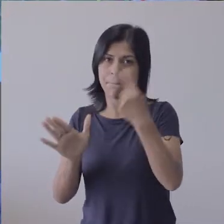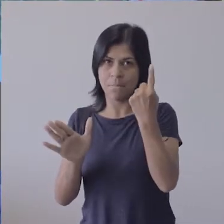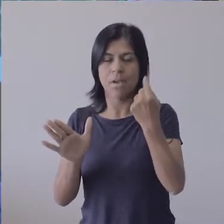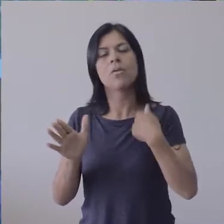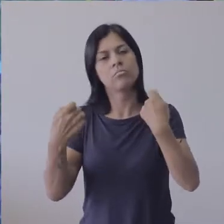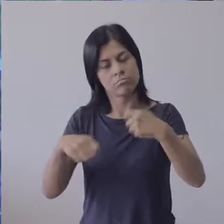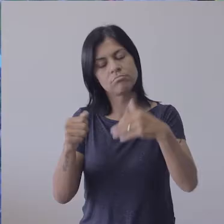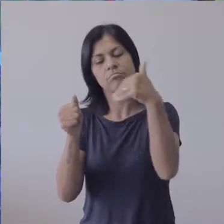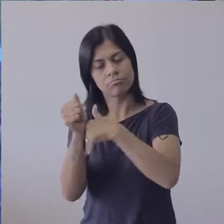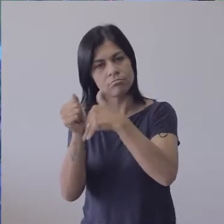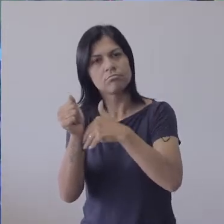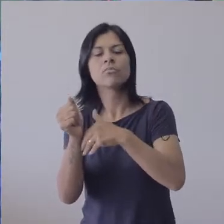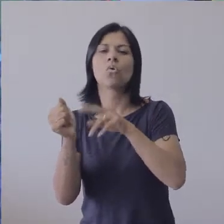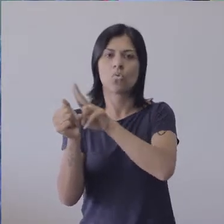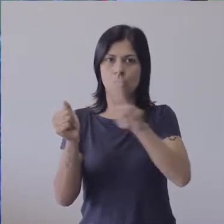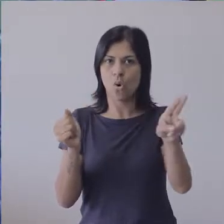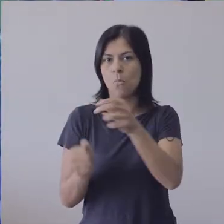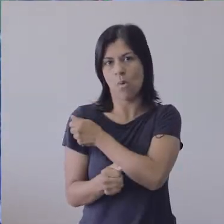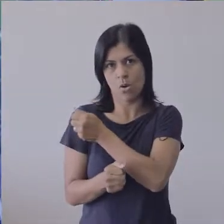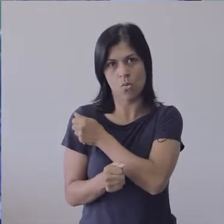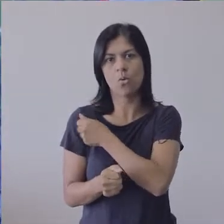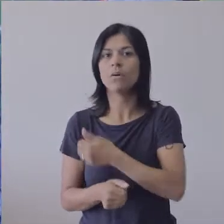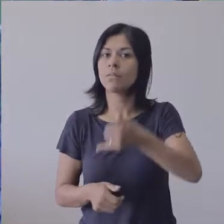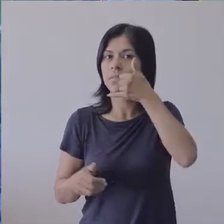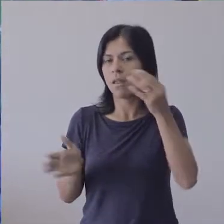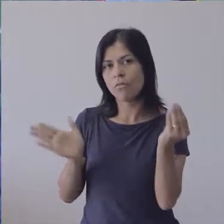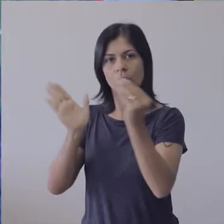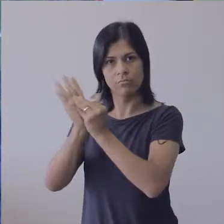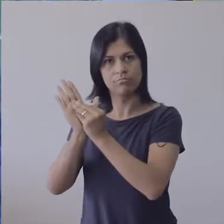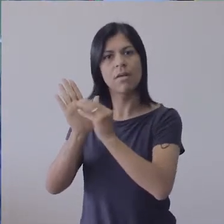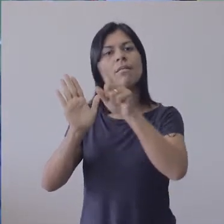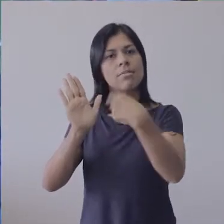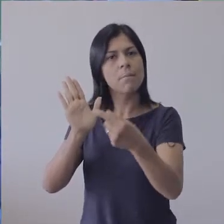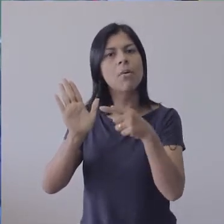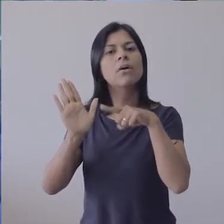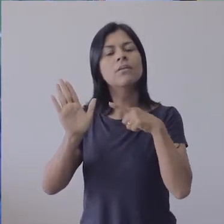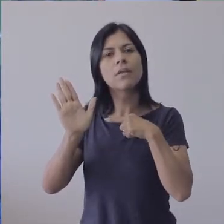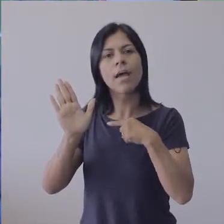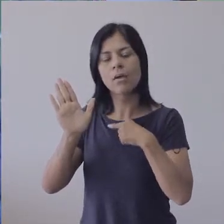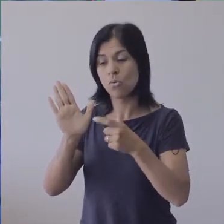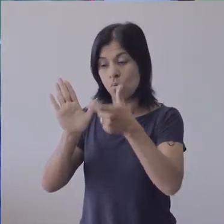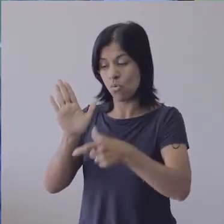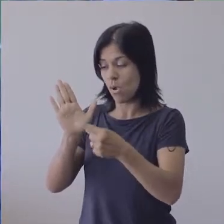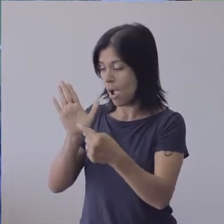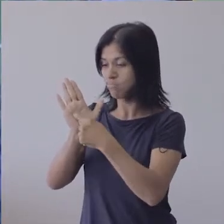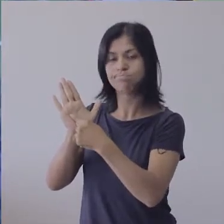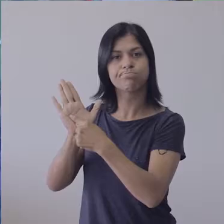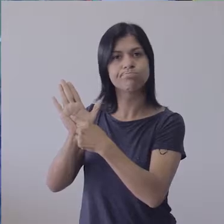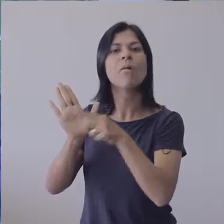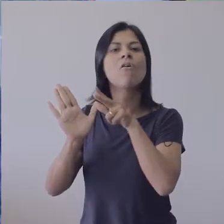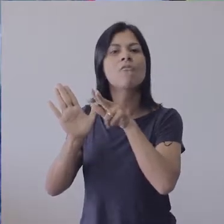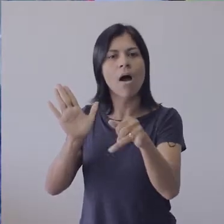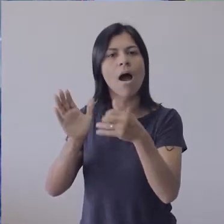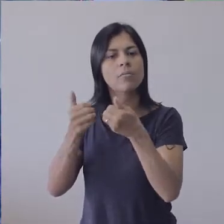UFIS, a sua senha e o seu telefone. E tem uma segunda tela, que a tela que tem um botão, que você clica no botão e é